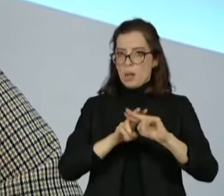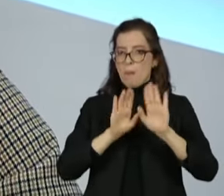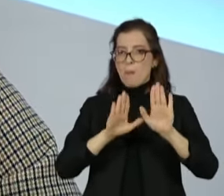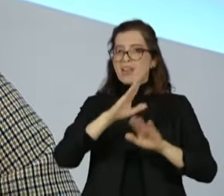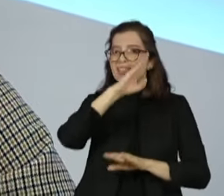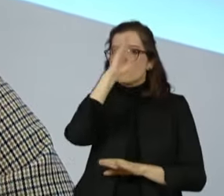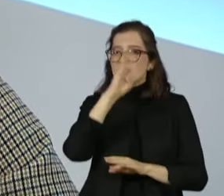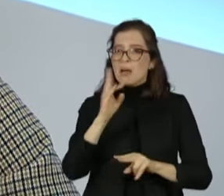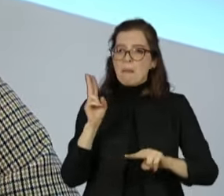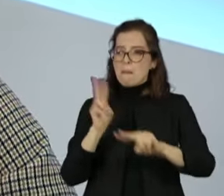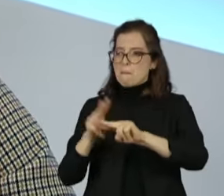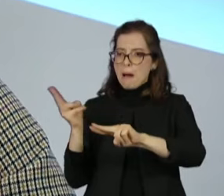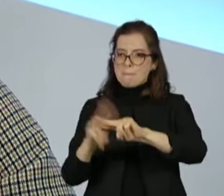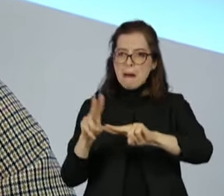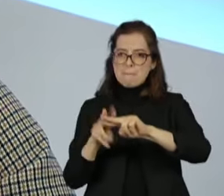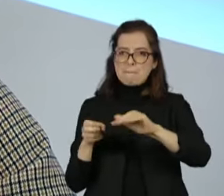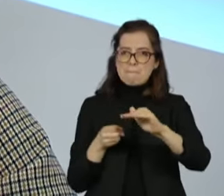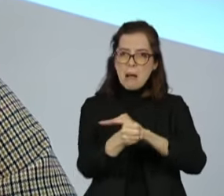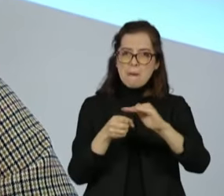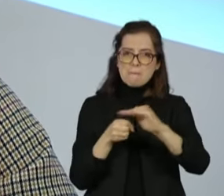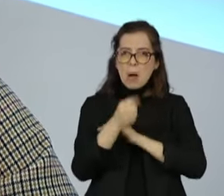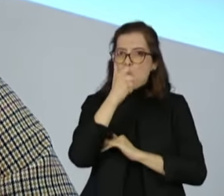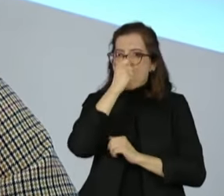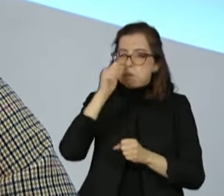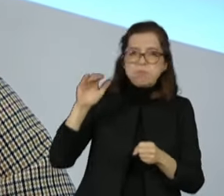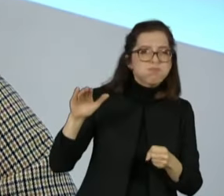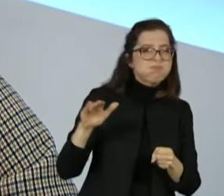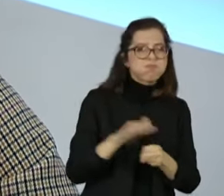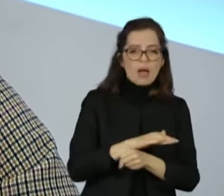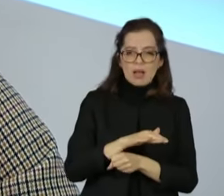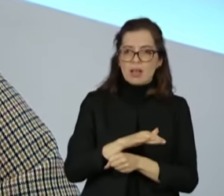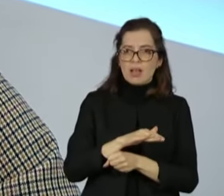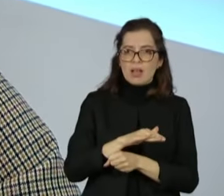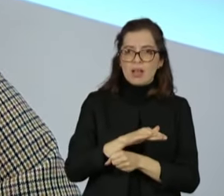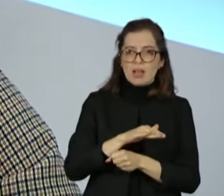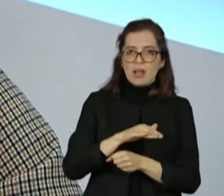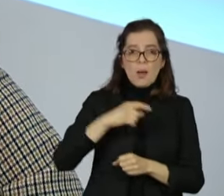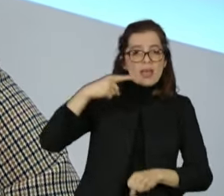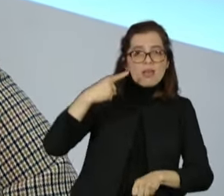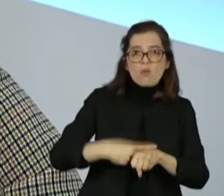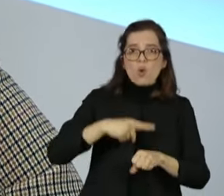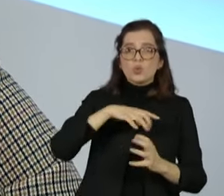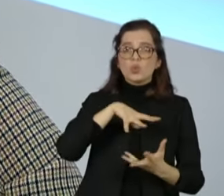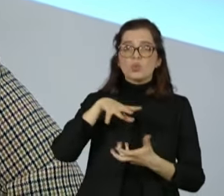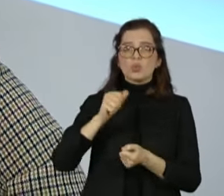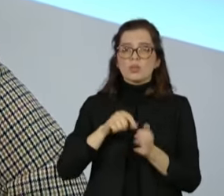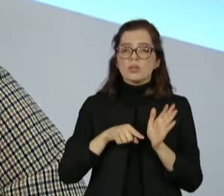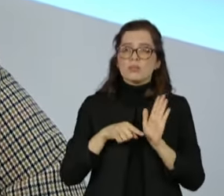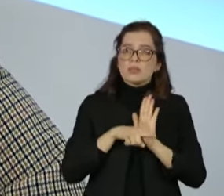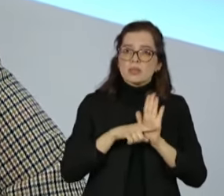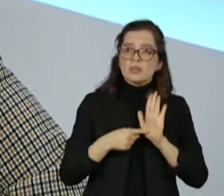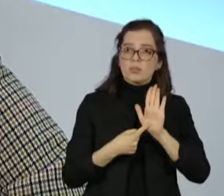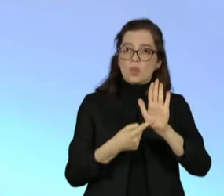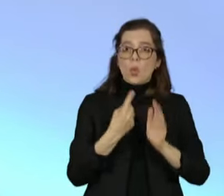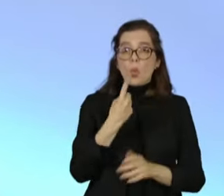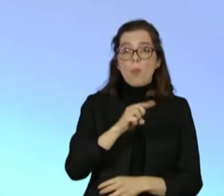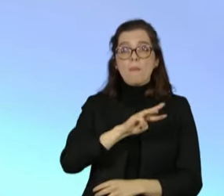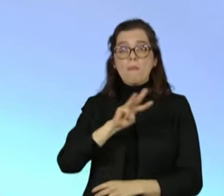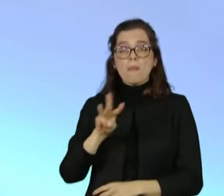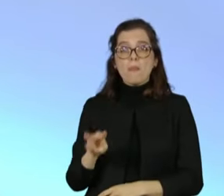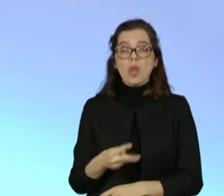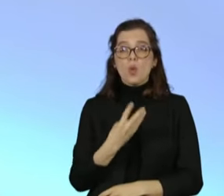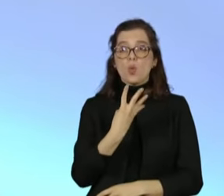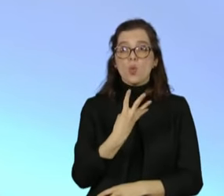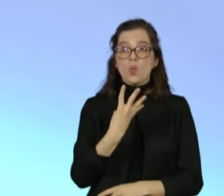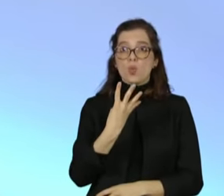planeta. Por exemplo, dados recentes do Departamento Penitenciário Nacional, são quase 1 milhão, 919 mil pessoas presas.